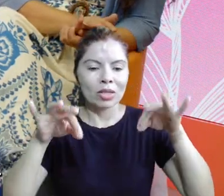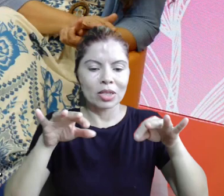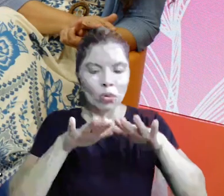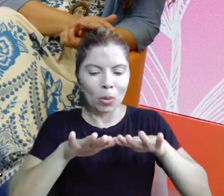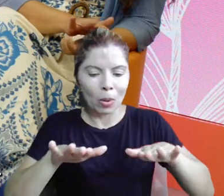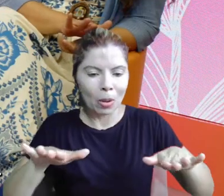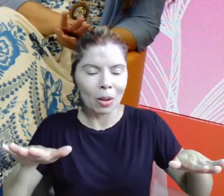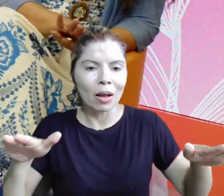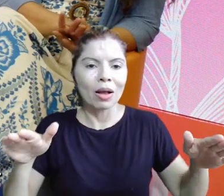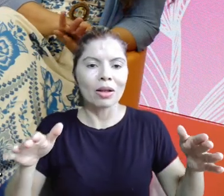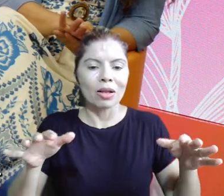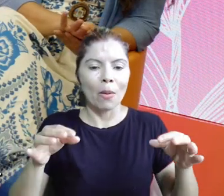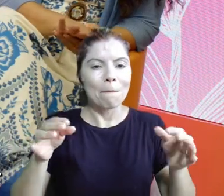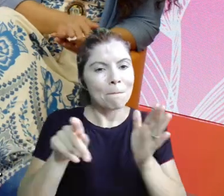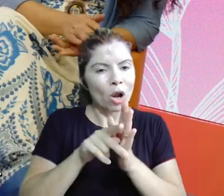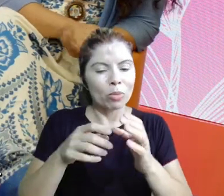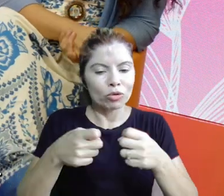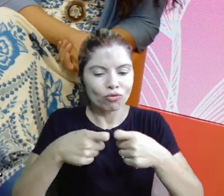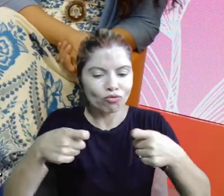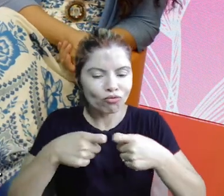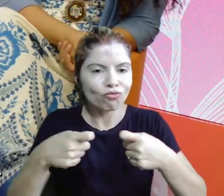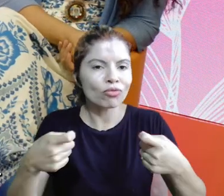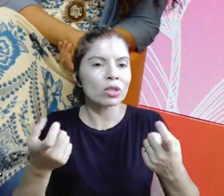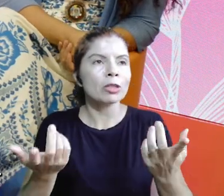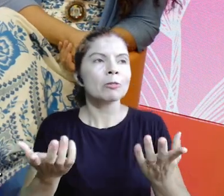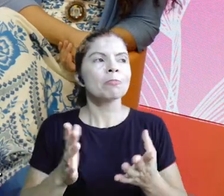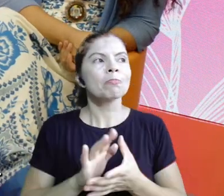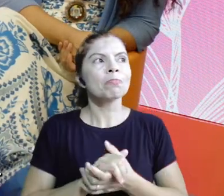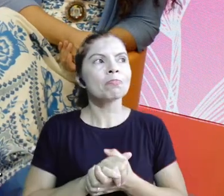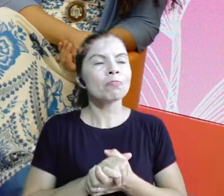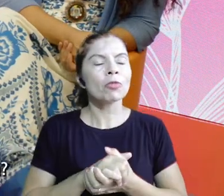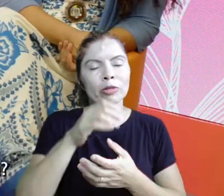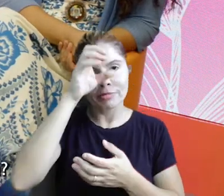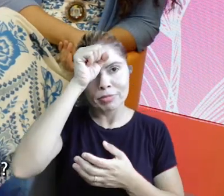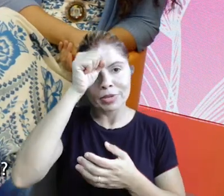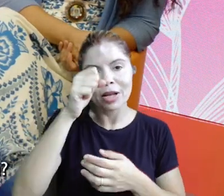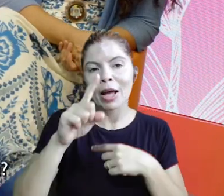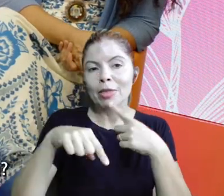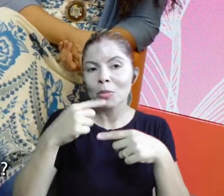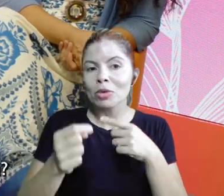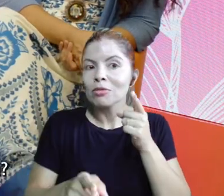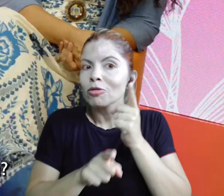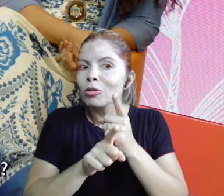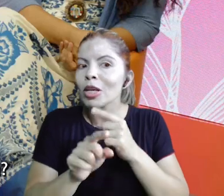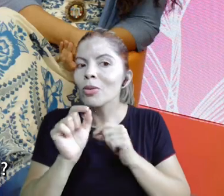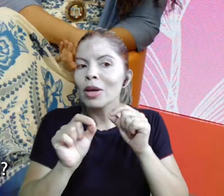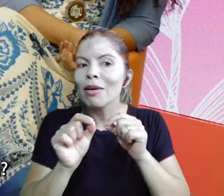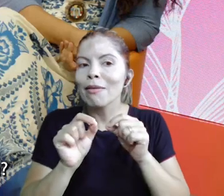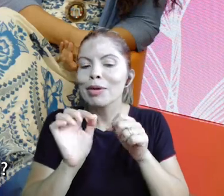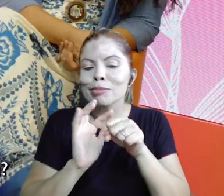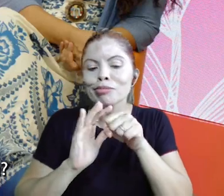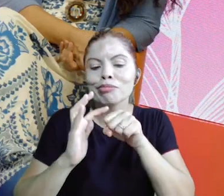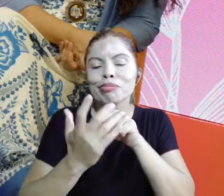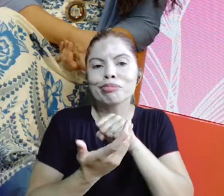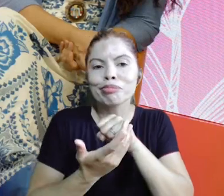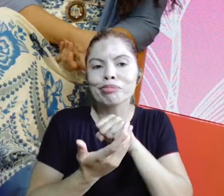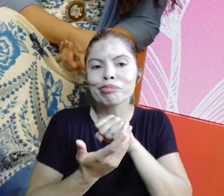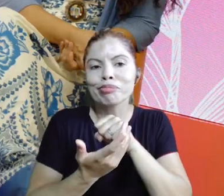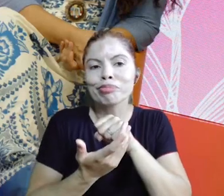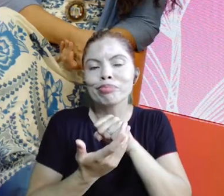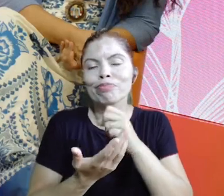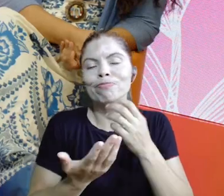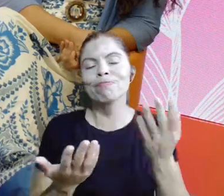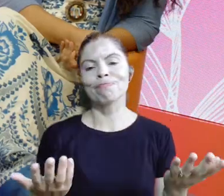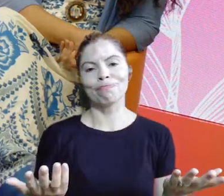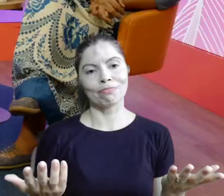de tecido plano, que são os tecidos que não esticam. Aí, quem que apareceu na nossa vida? A pandemia.